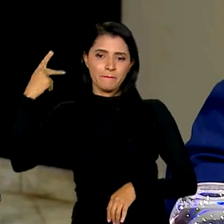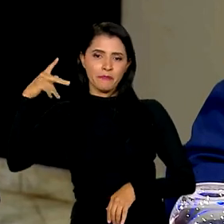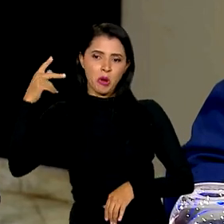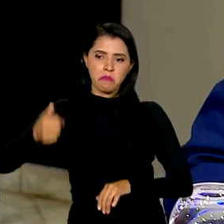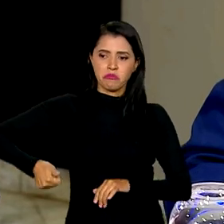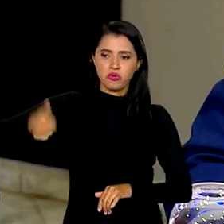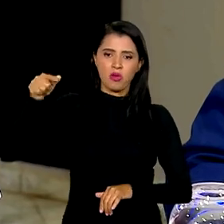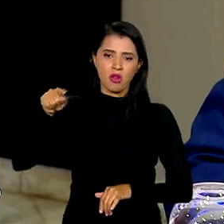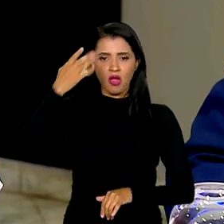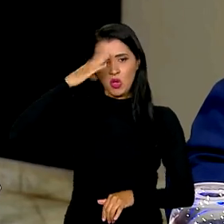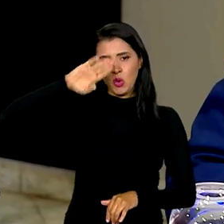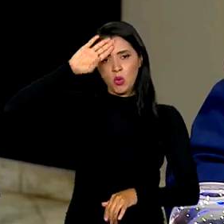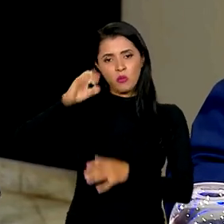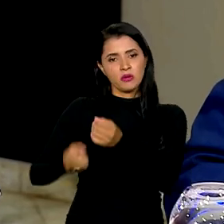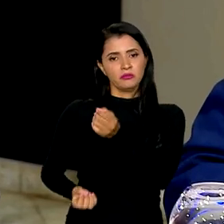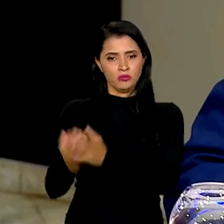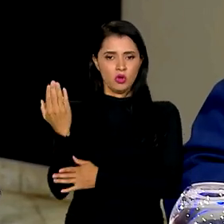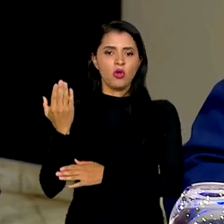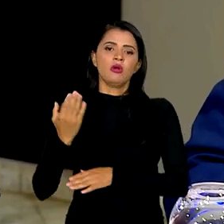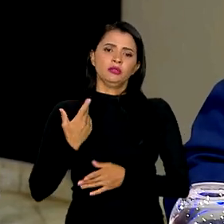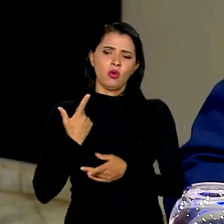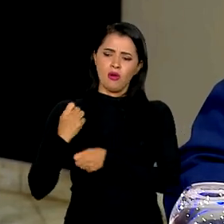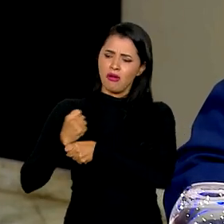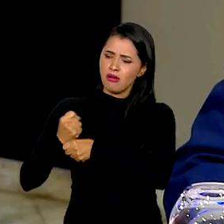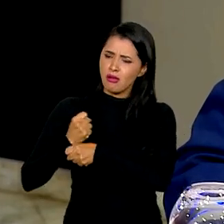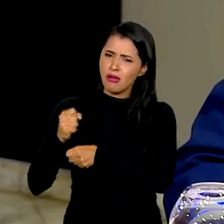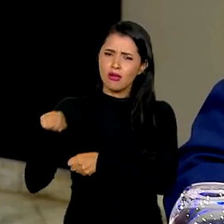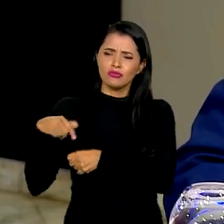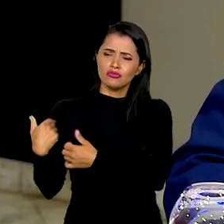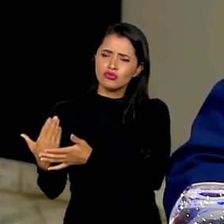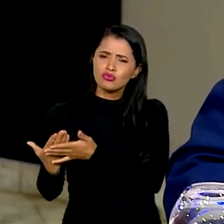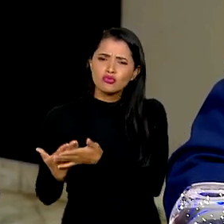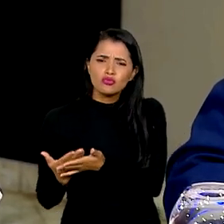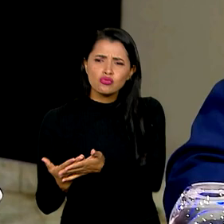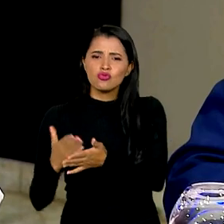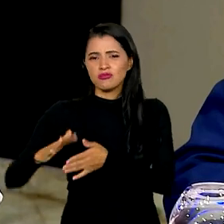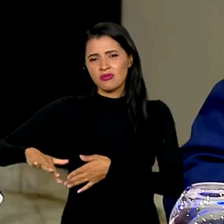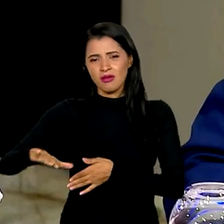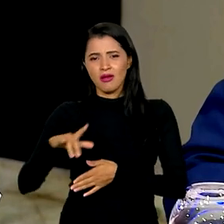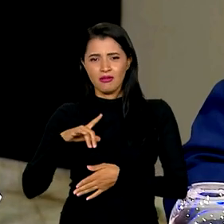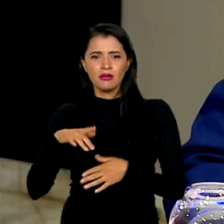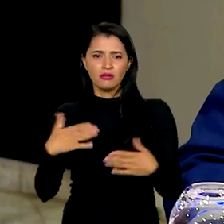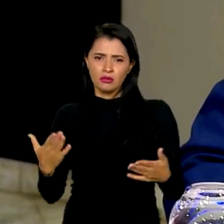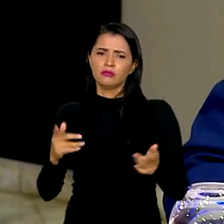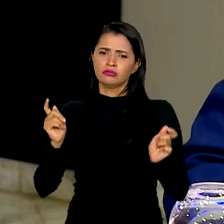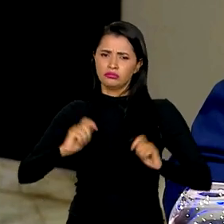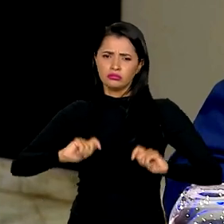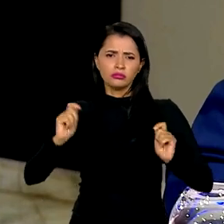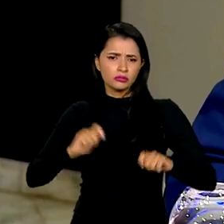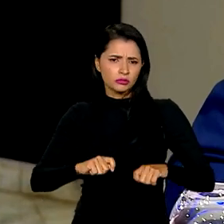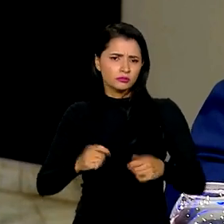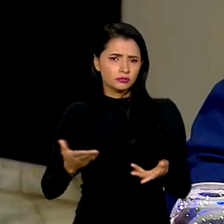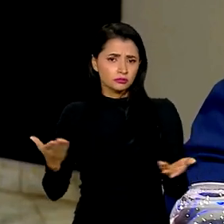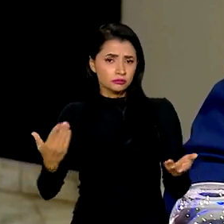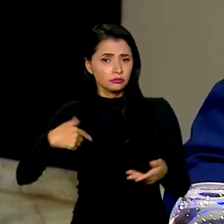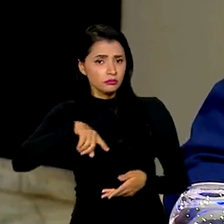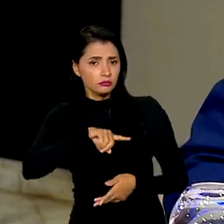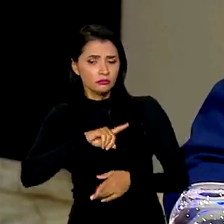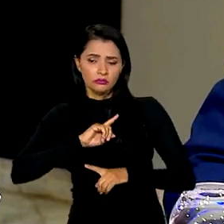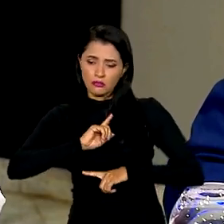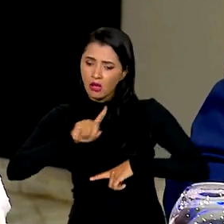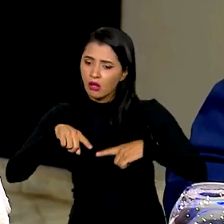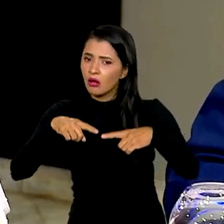desenvolveu. Investimentos de anos foram feitos nessa área, então será possível nós